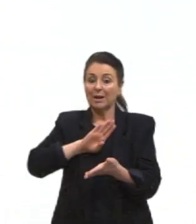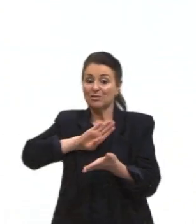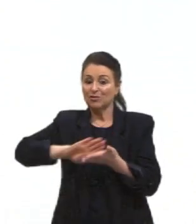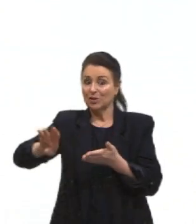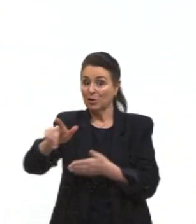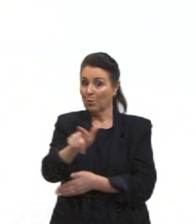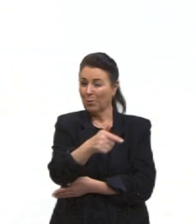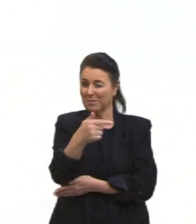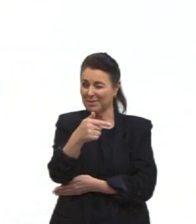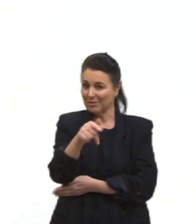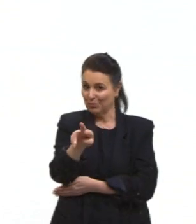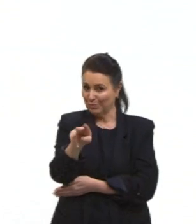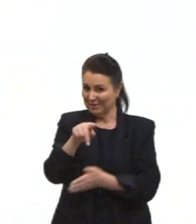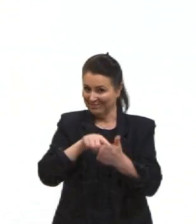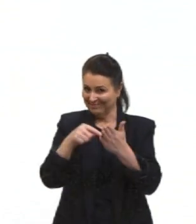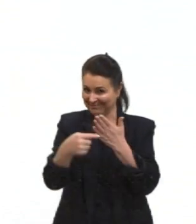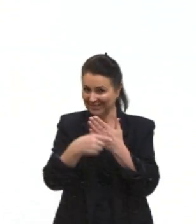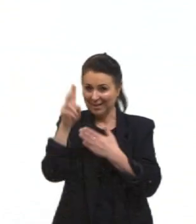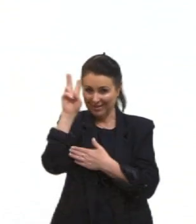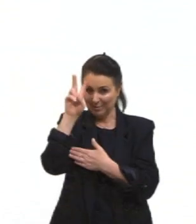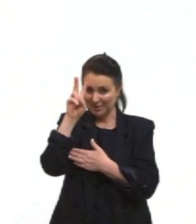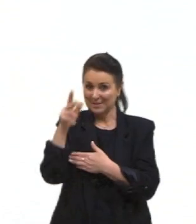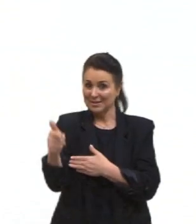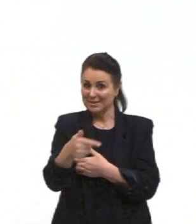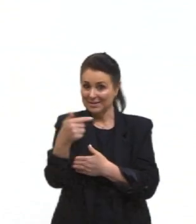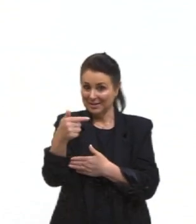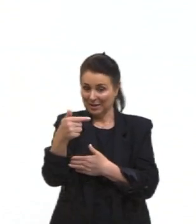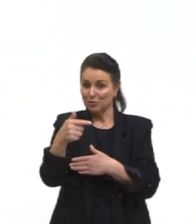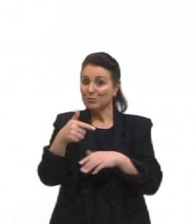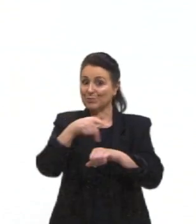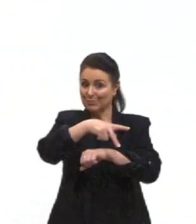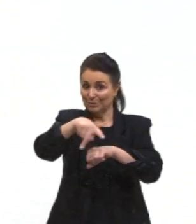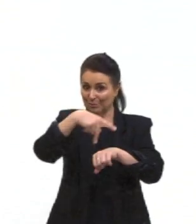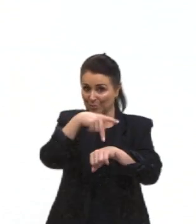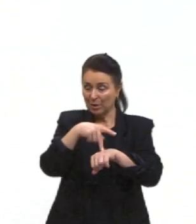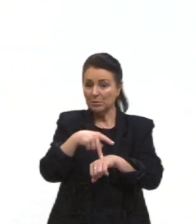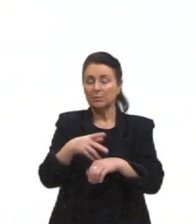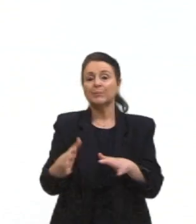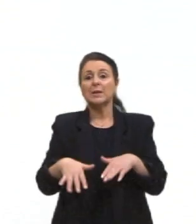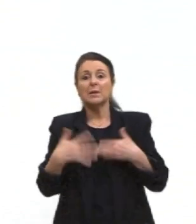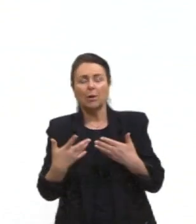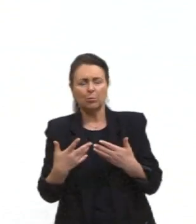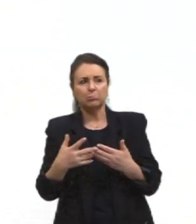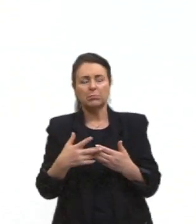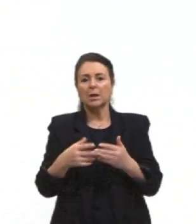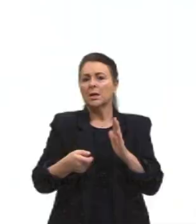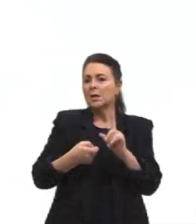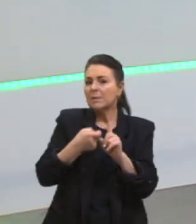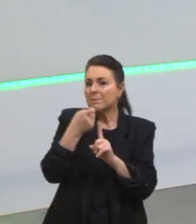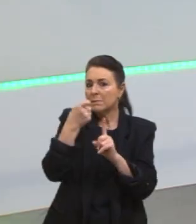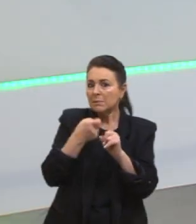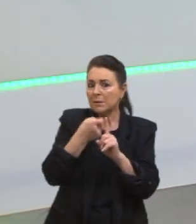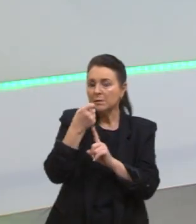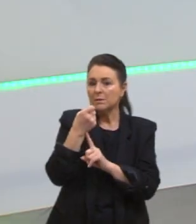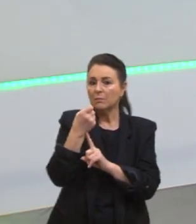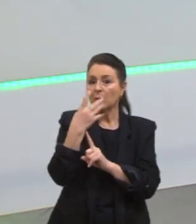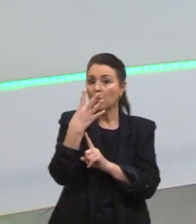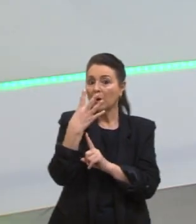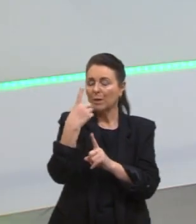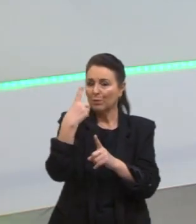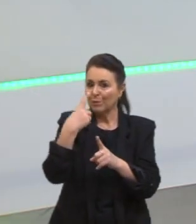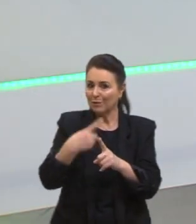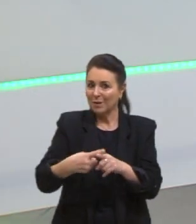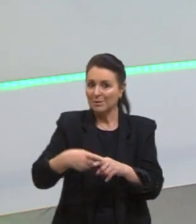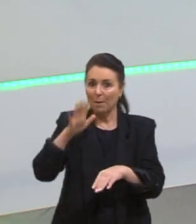irmãs do poder e colocam, tá, pra você ter uma ideia, em questão de poucos meses, né, ficou quatro vezes mais